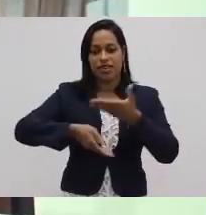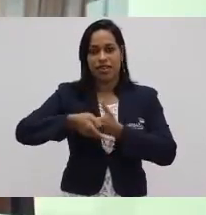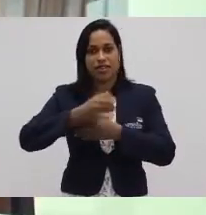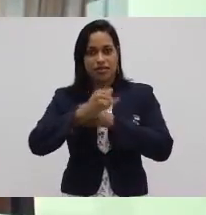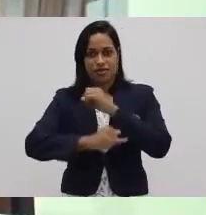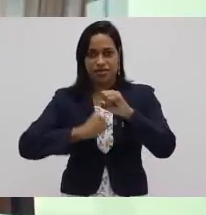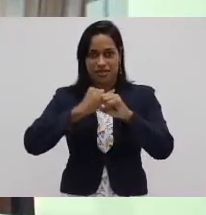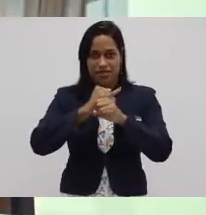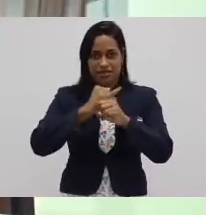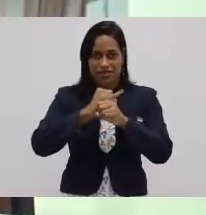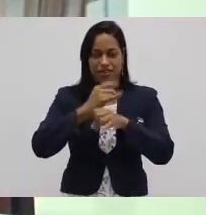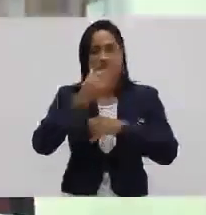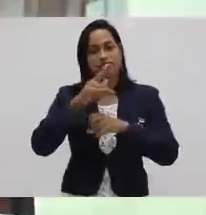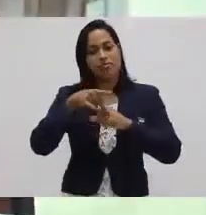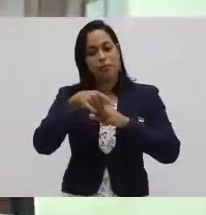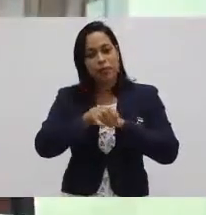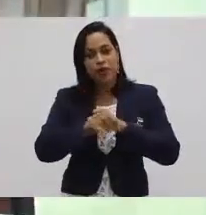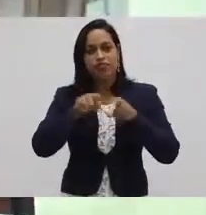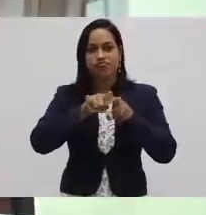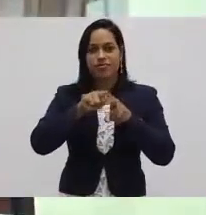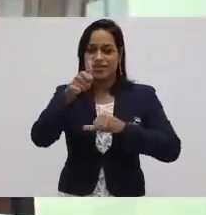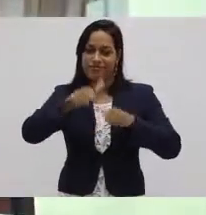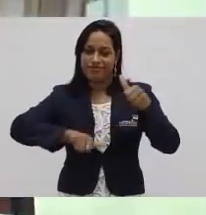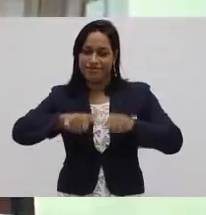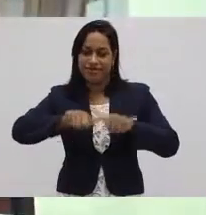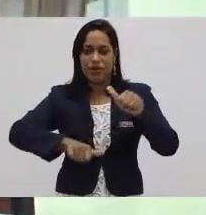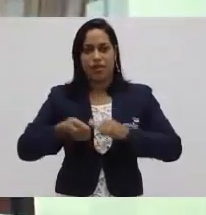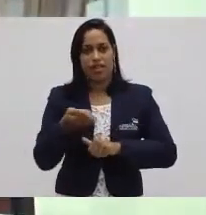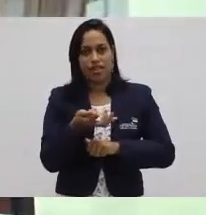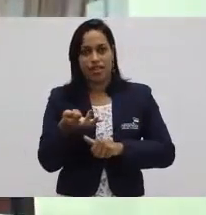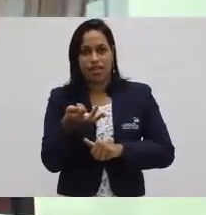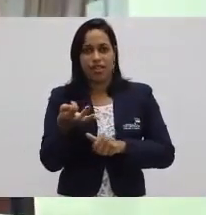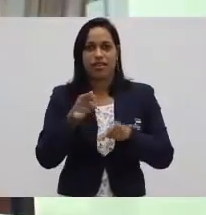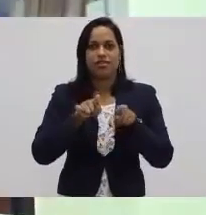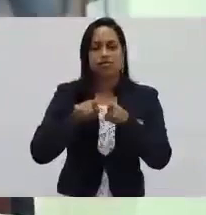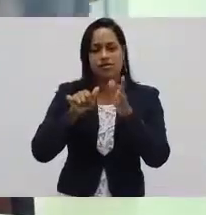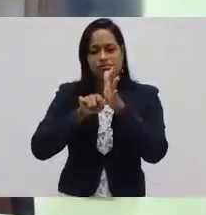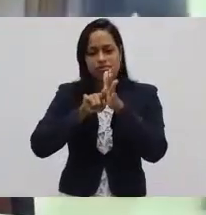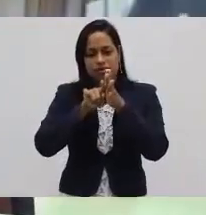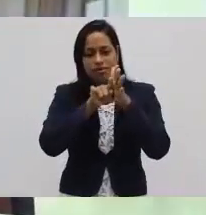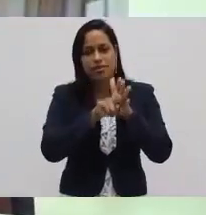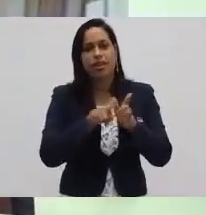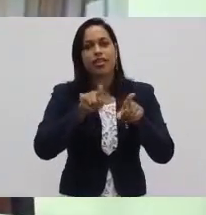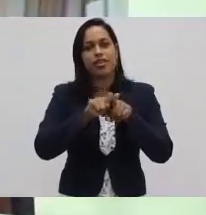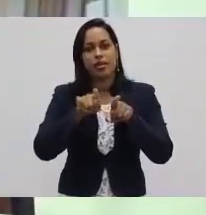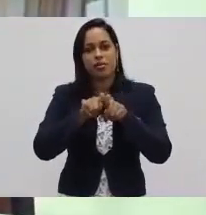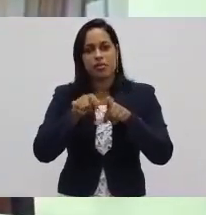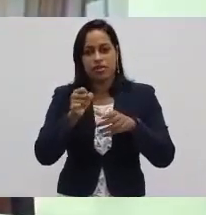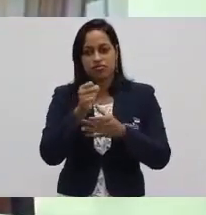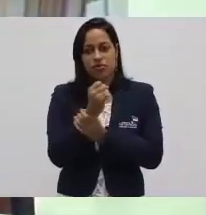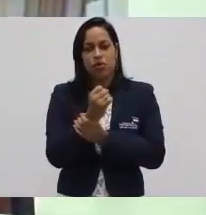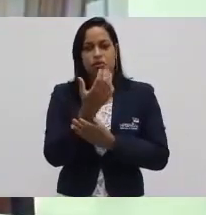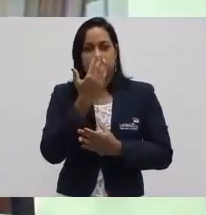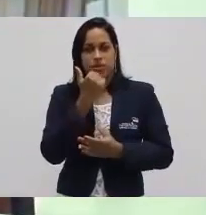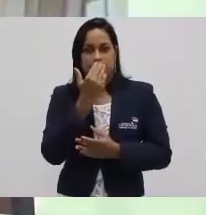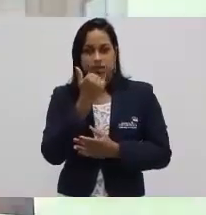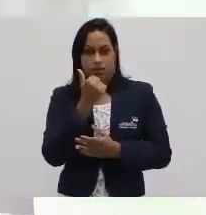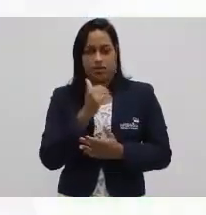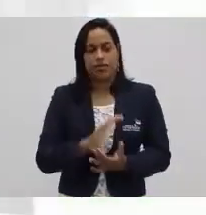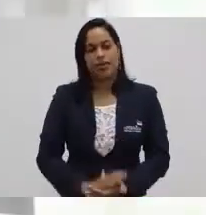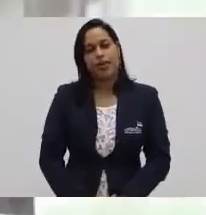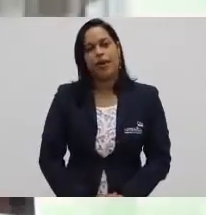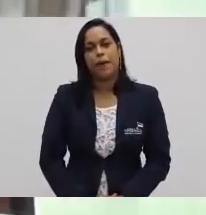especialista em Gestão da Qualidade e Produtividade e especialista também em Gestão da Qualidade e Segurança de Alimentos.